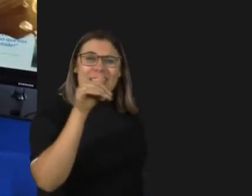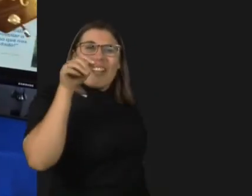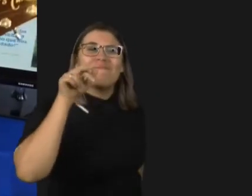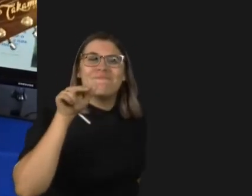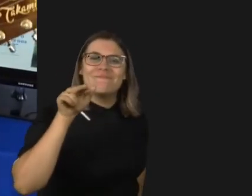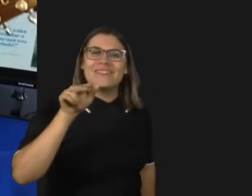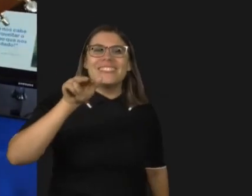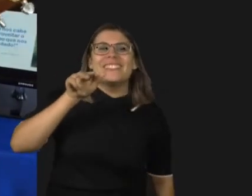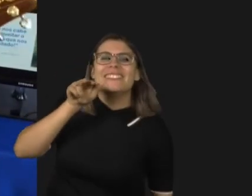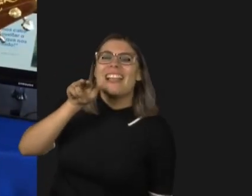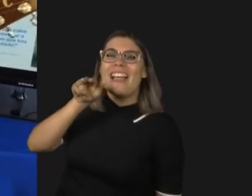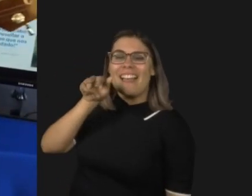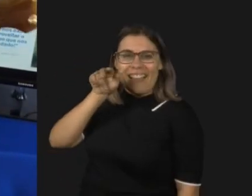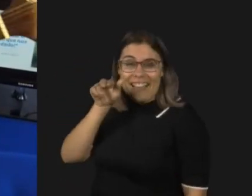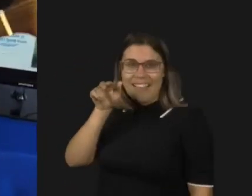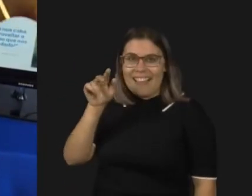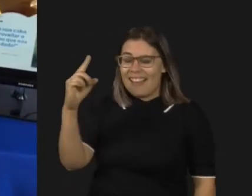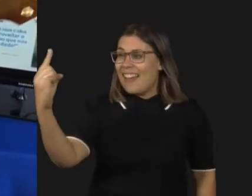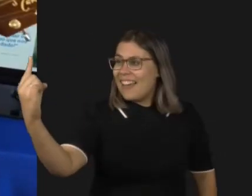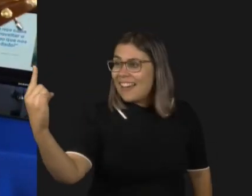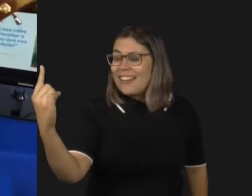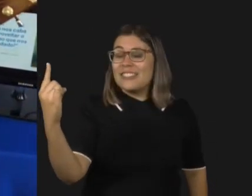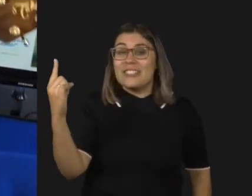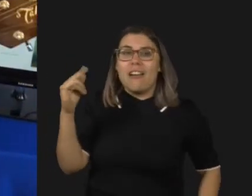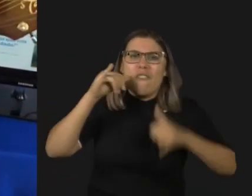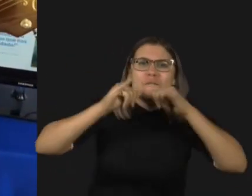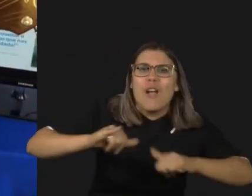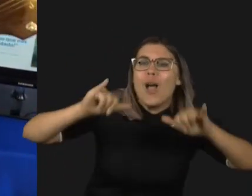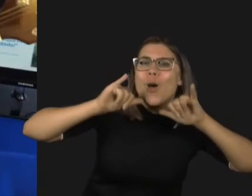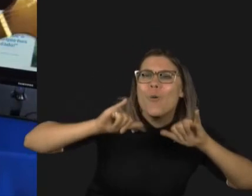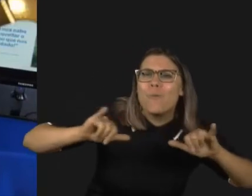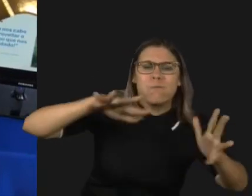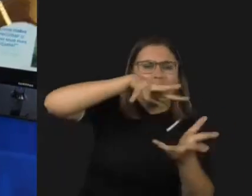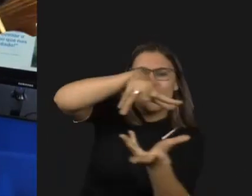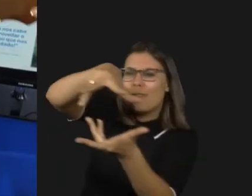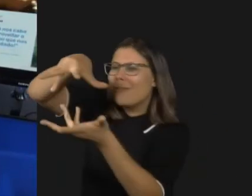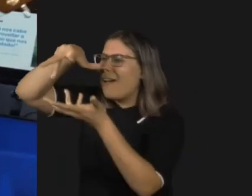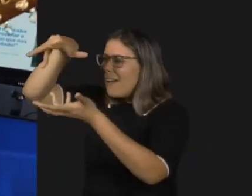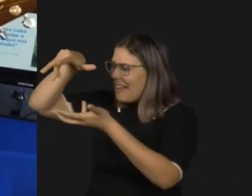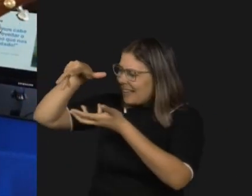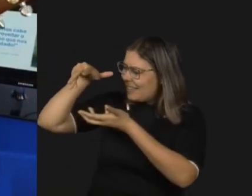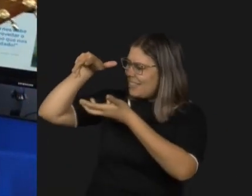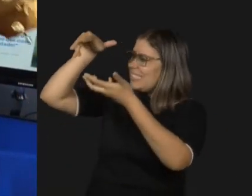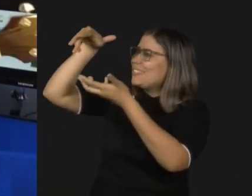Vem dizer ao mundo Conscientizar nossa nação